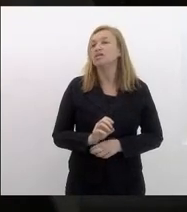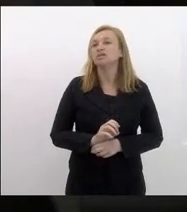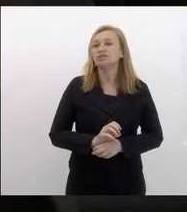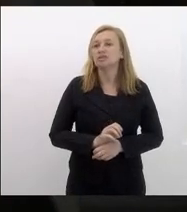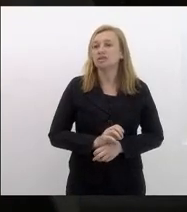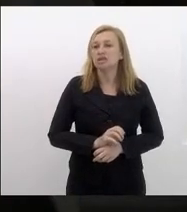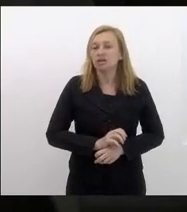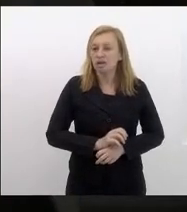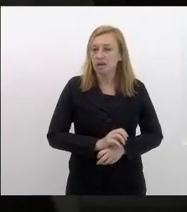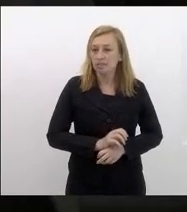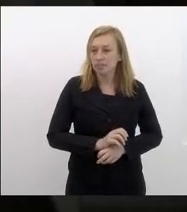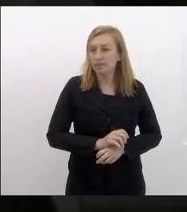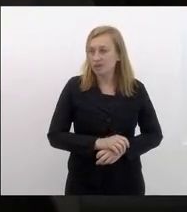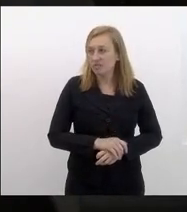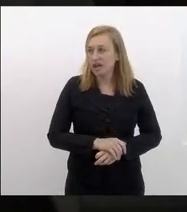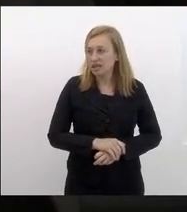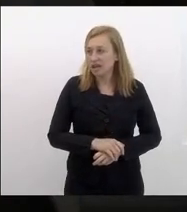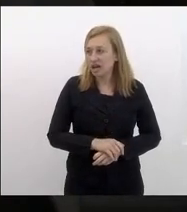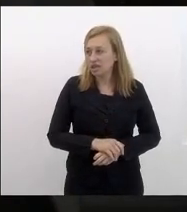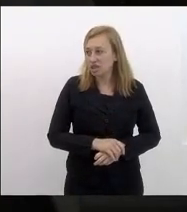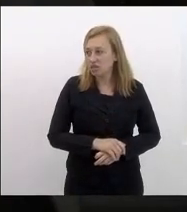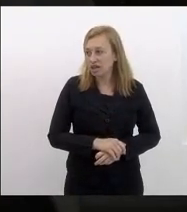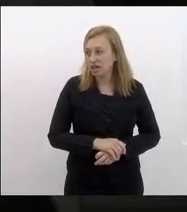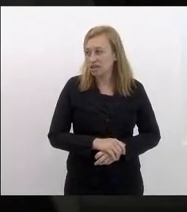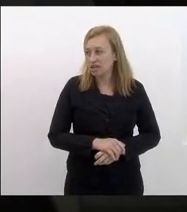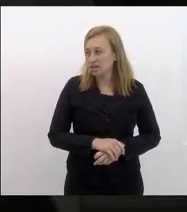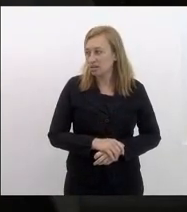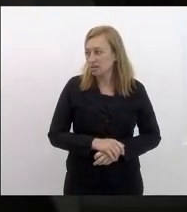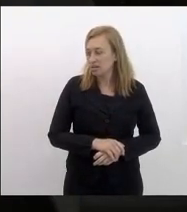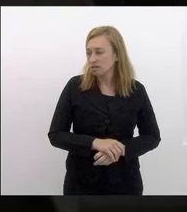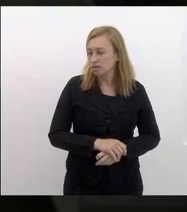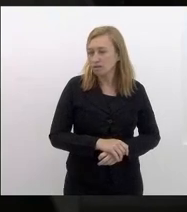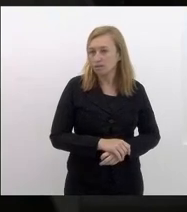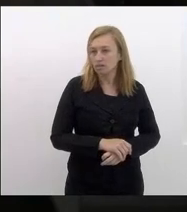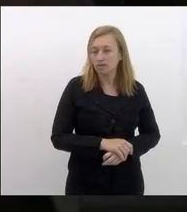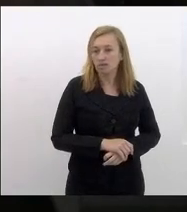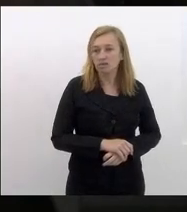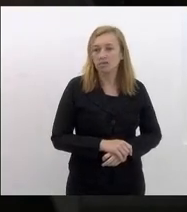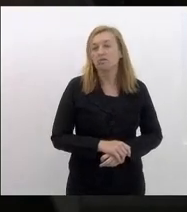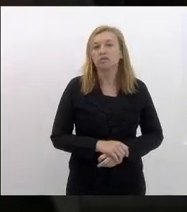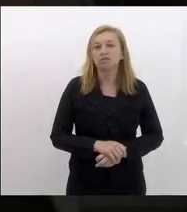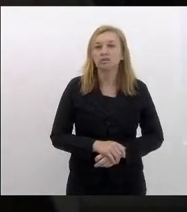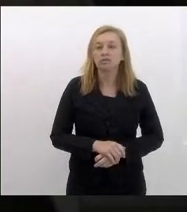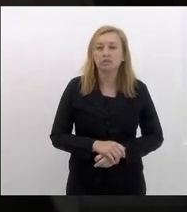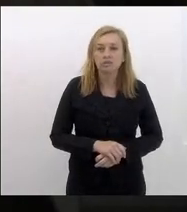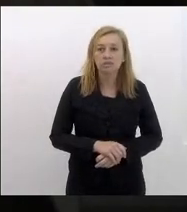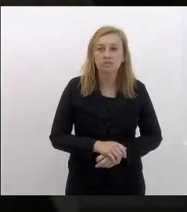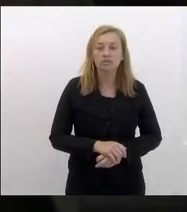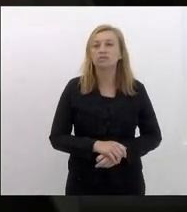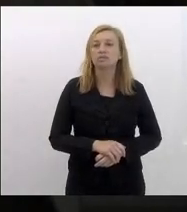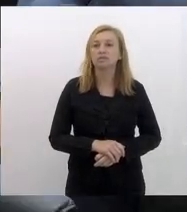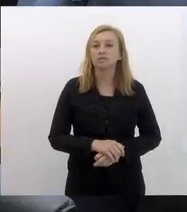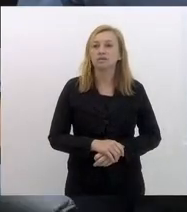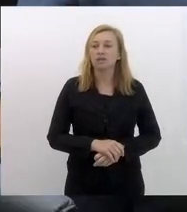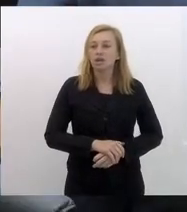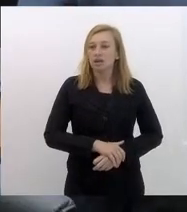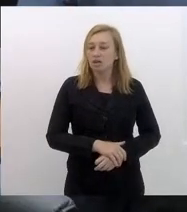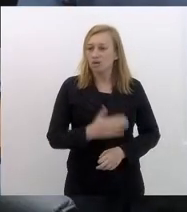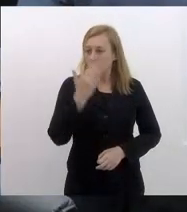Fininha que eu já citei aqui é muito importante que o Menezes Vieira esteja bem situado localizado e posicionado como merece Obrigado